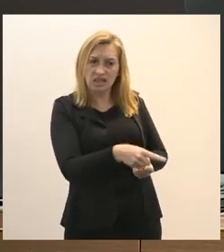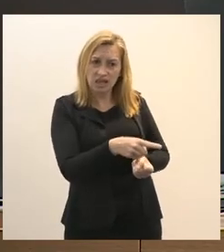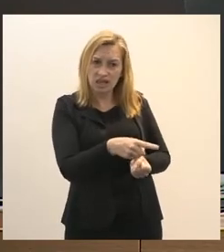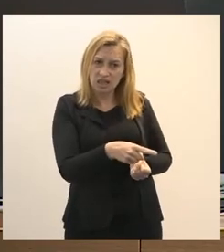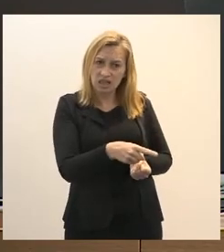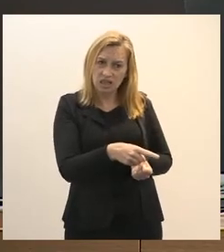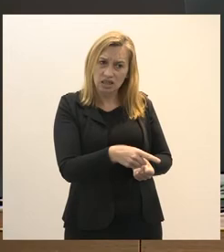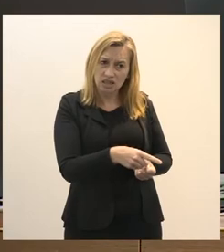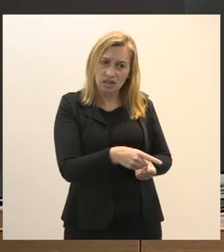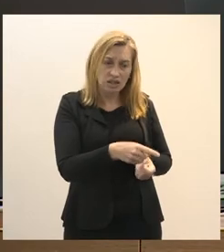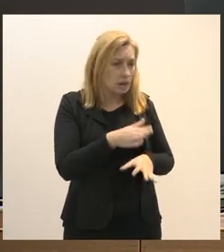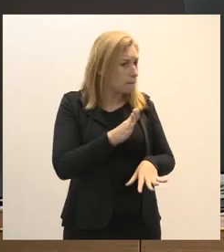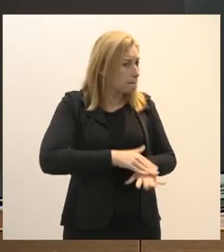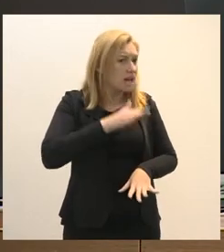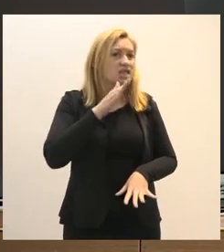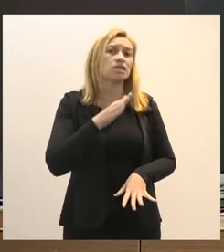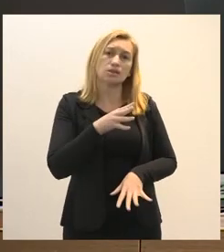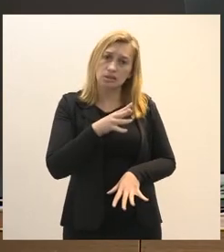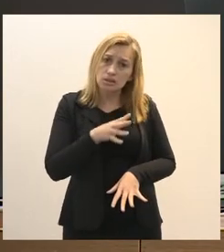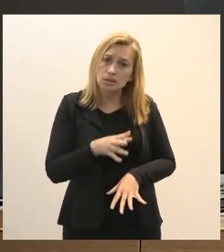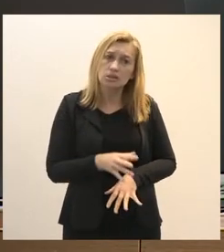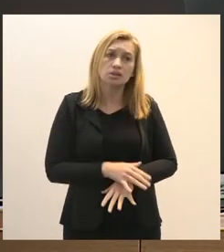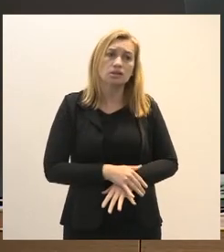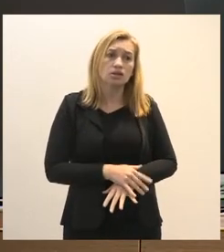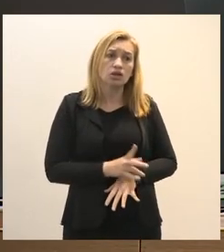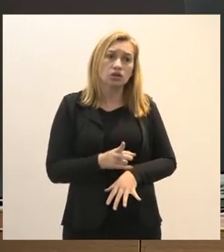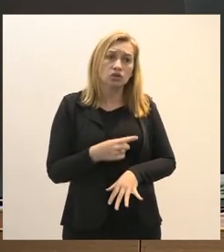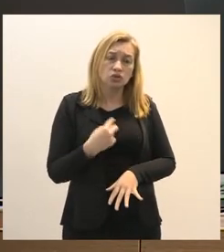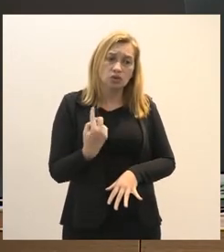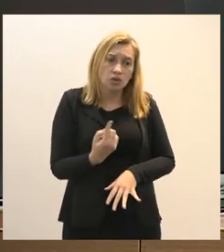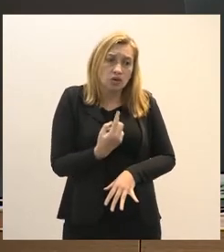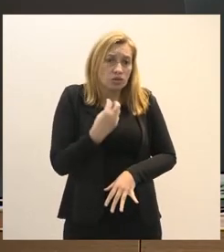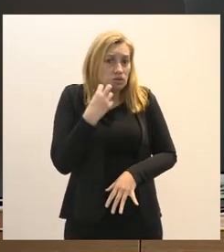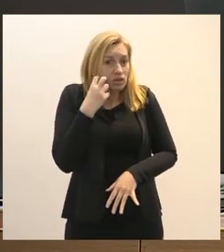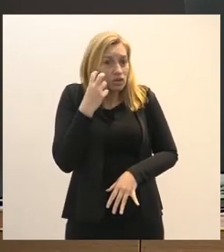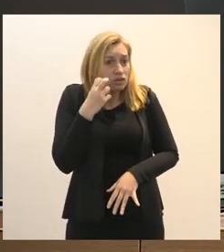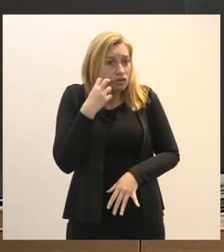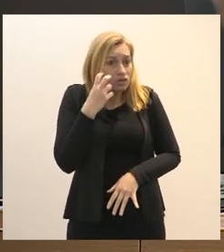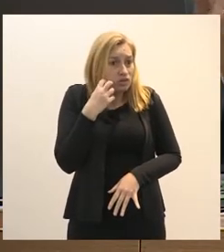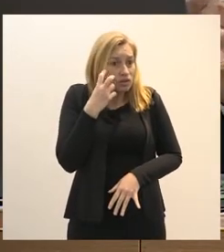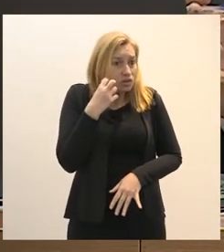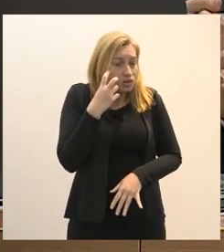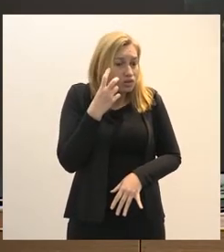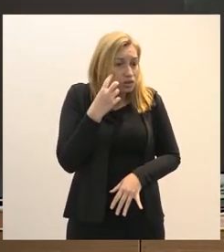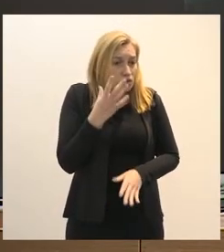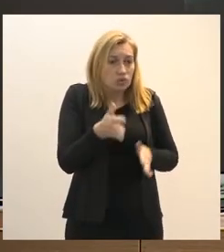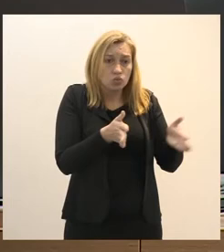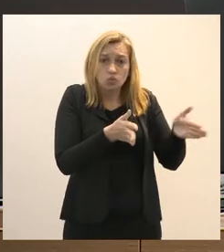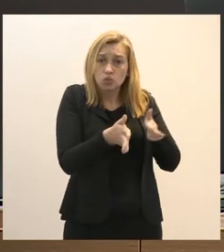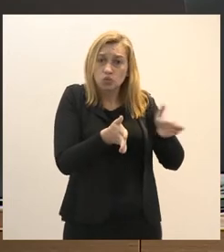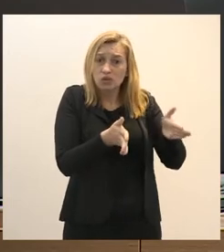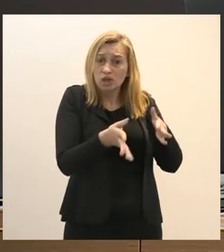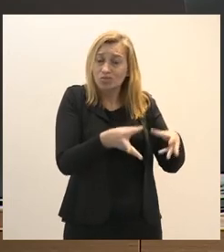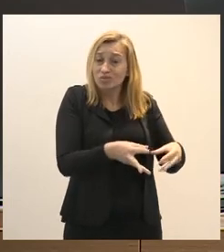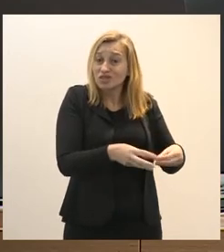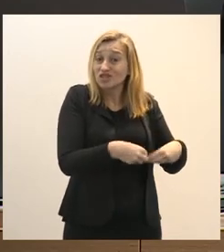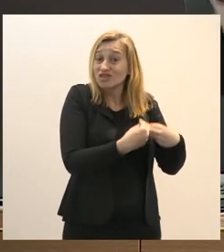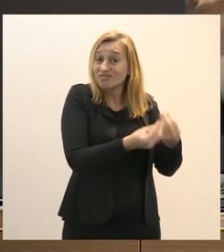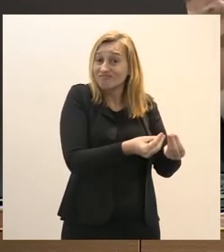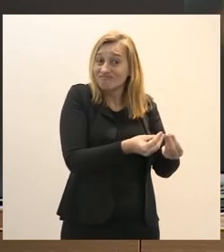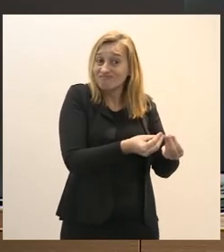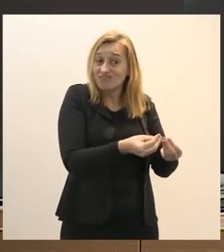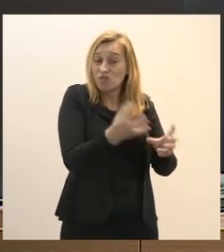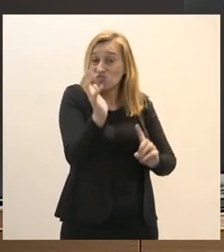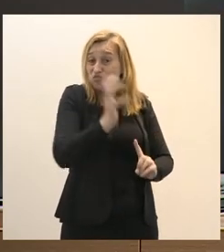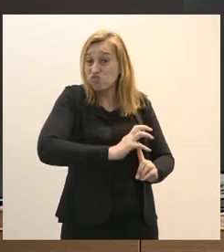esforço maior nós somos constrangidos pelos prazos regimentais pela pressão